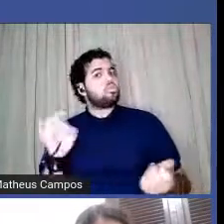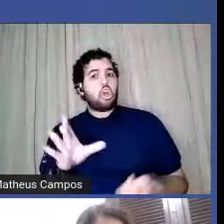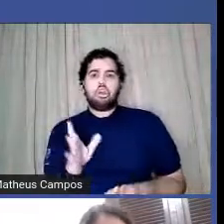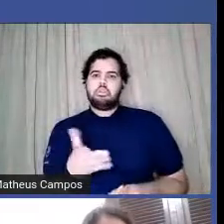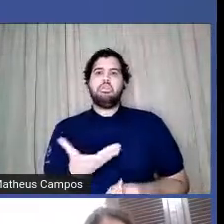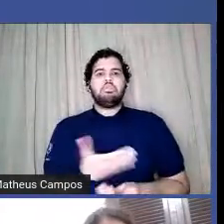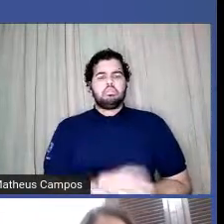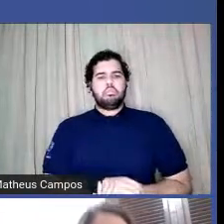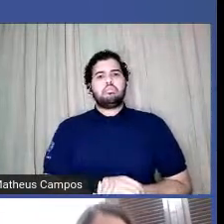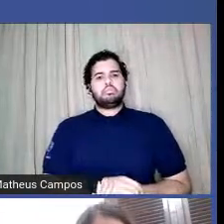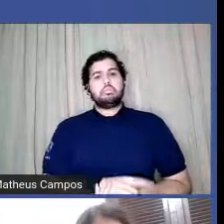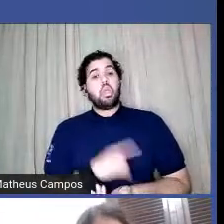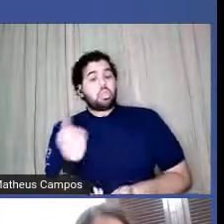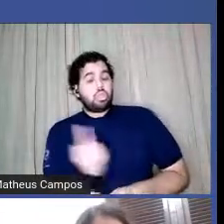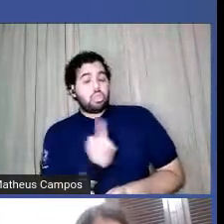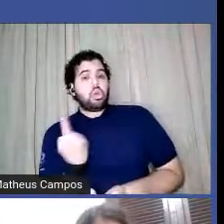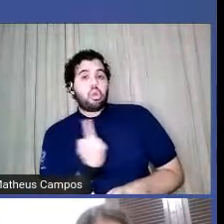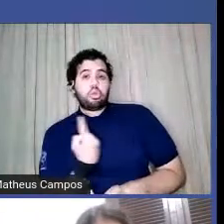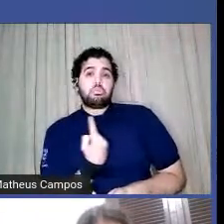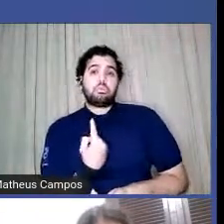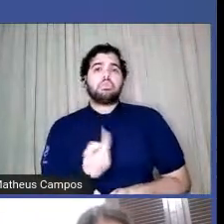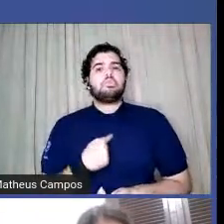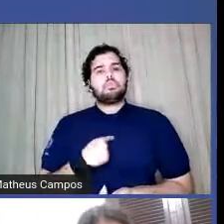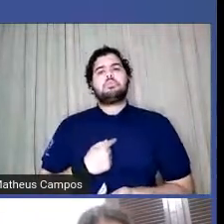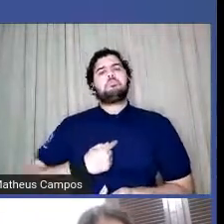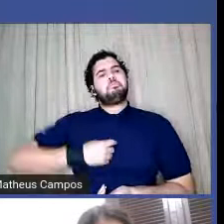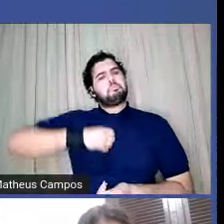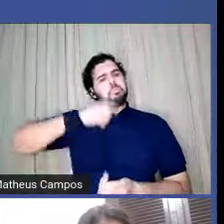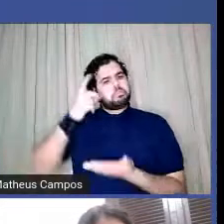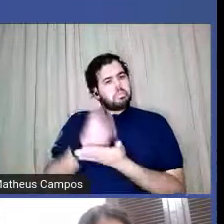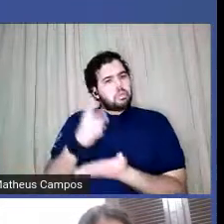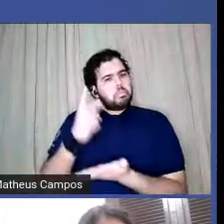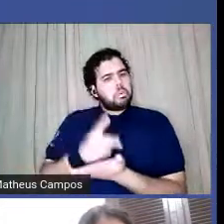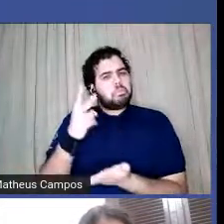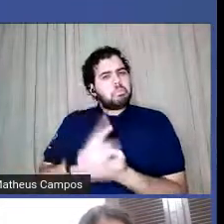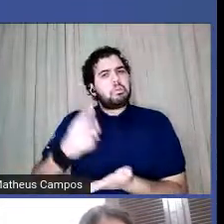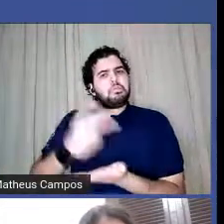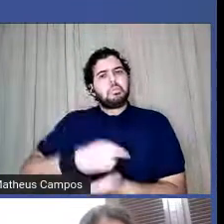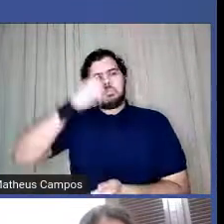E a gente vai na teimosia mesmo para fazer as coisas.